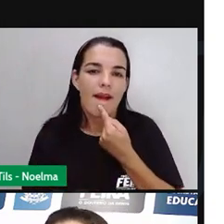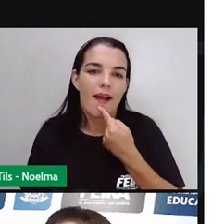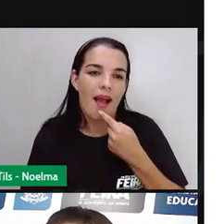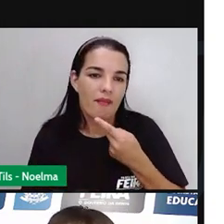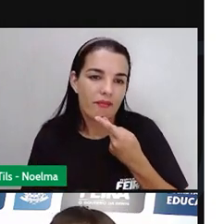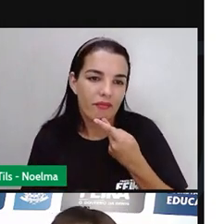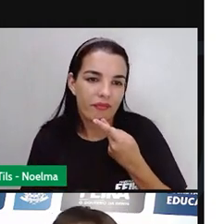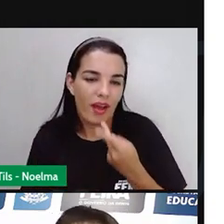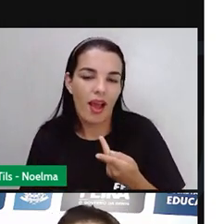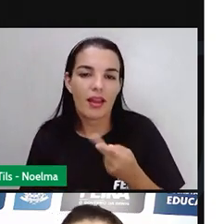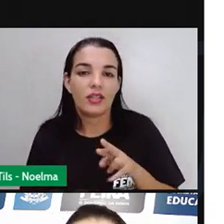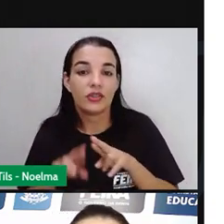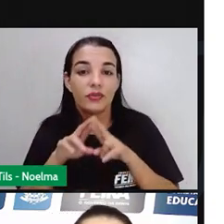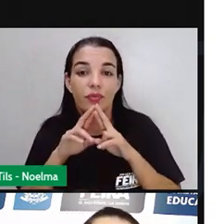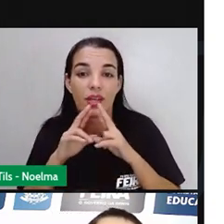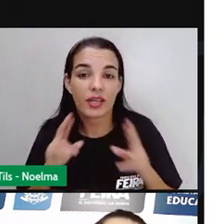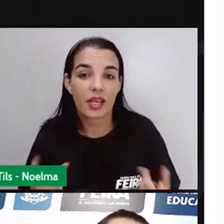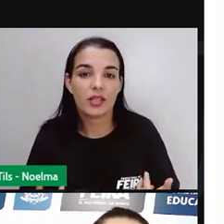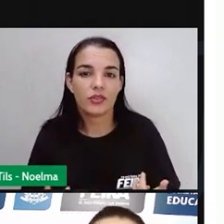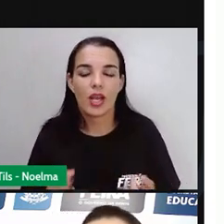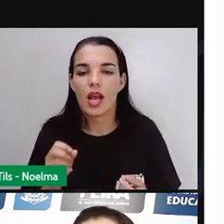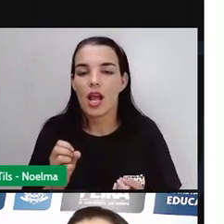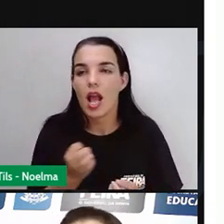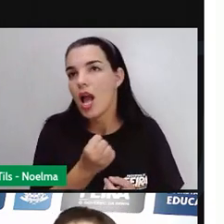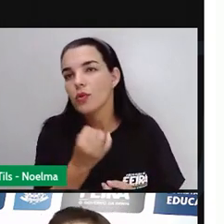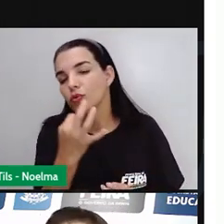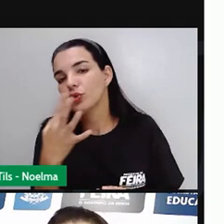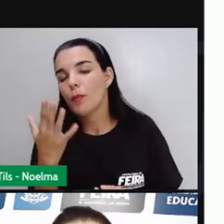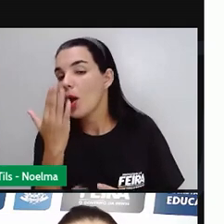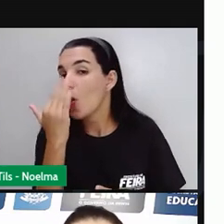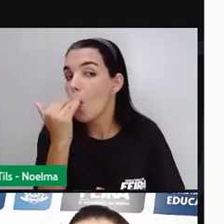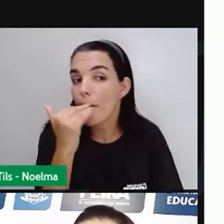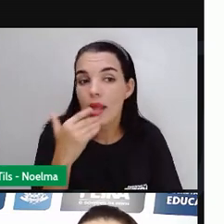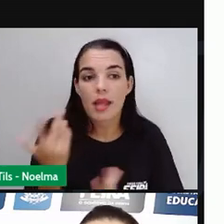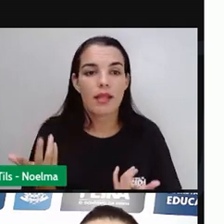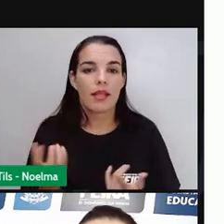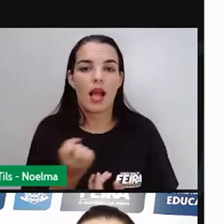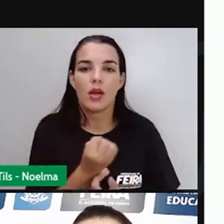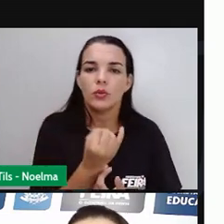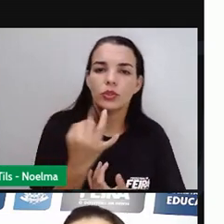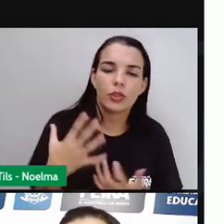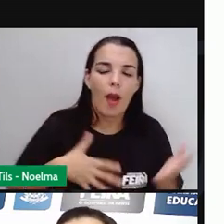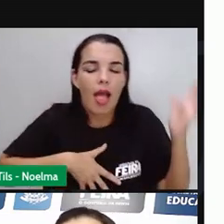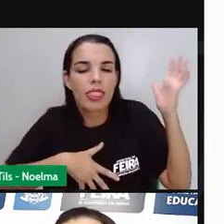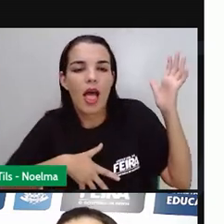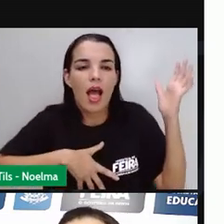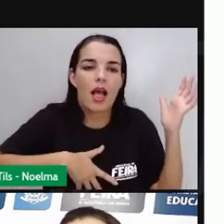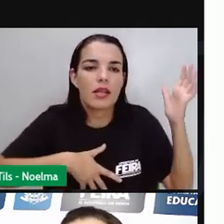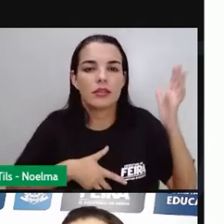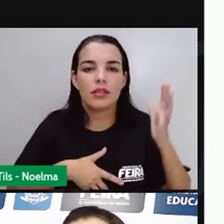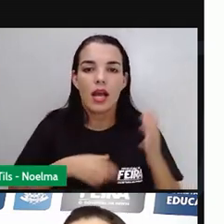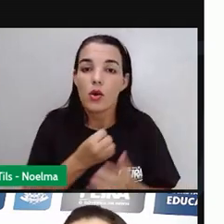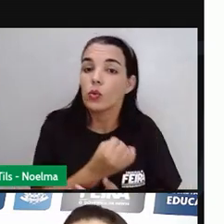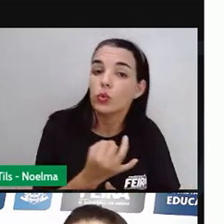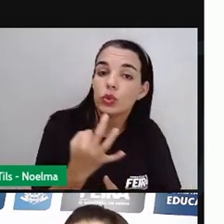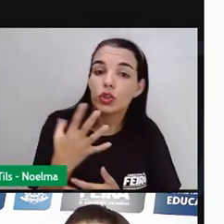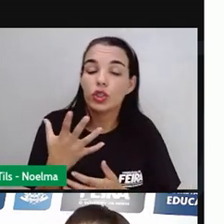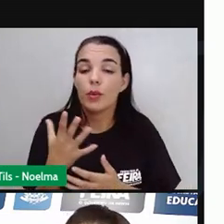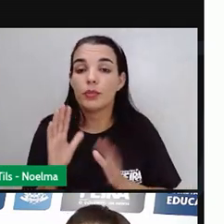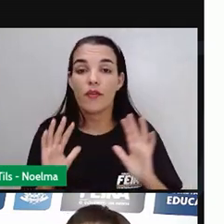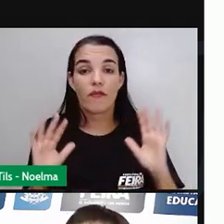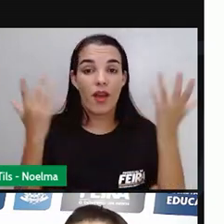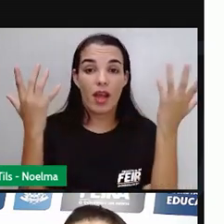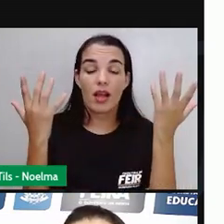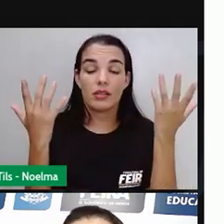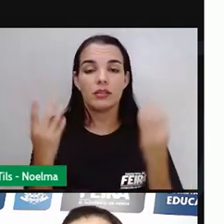O seu tipo de culinária, as danças típicas, os festejos. E assim, o Brasil, além de